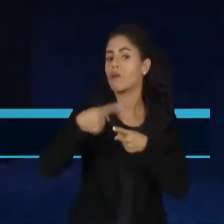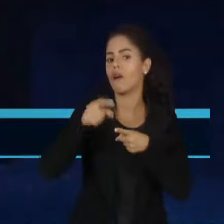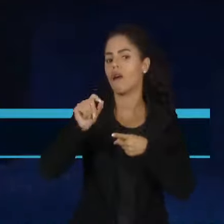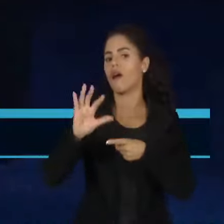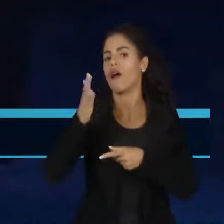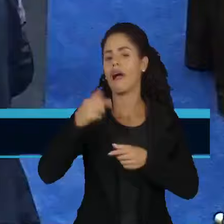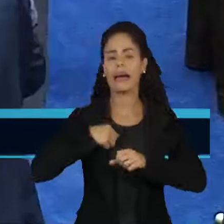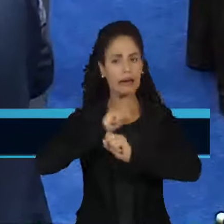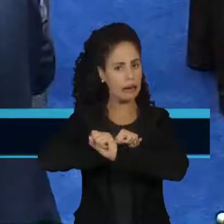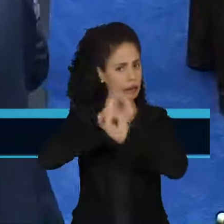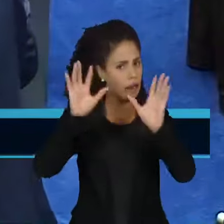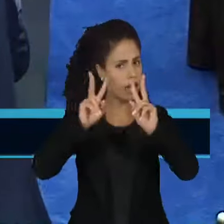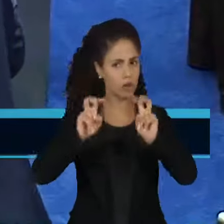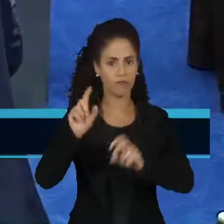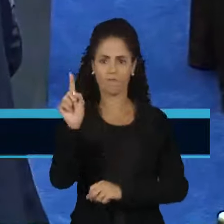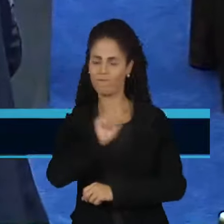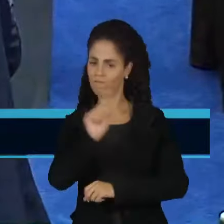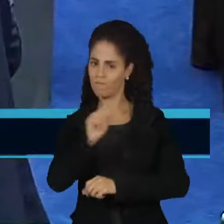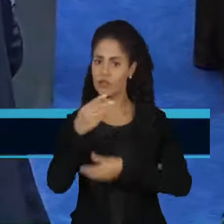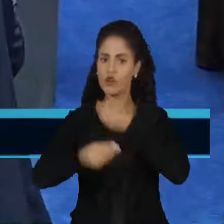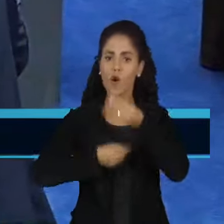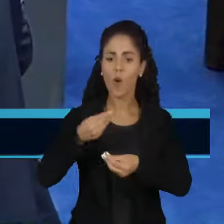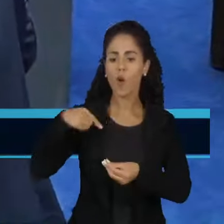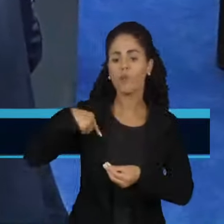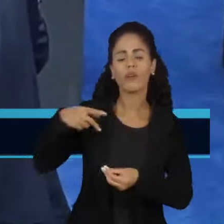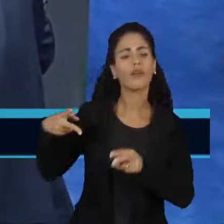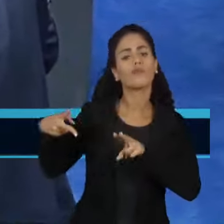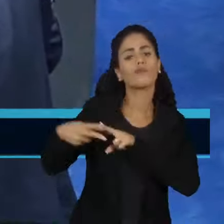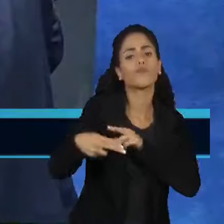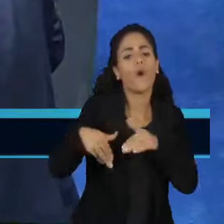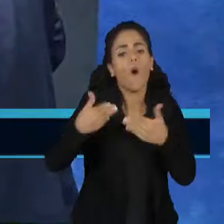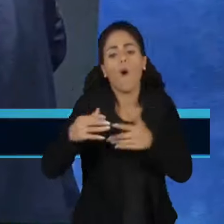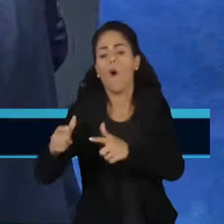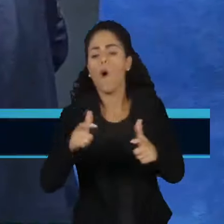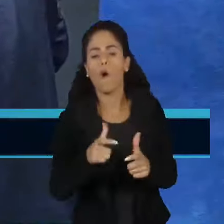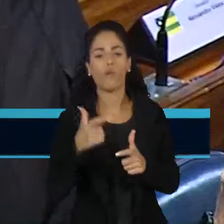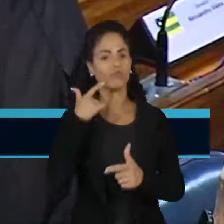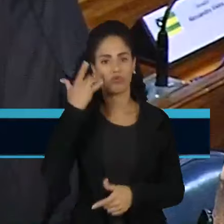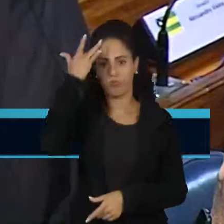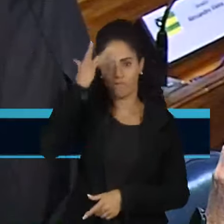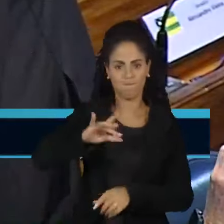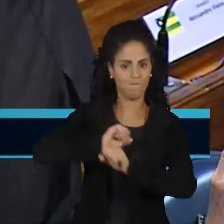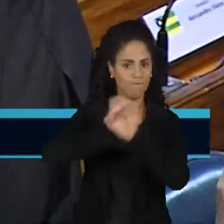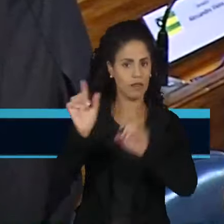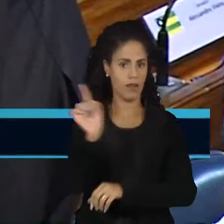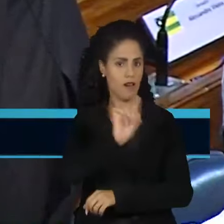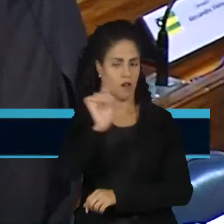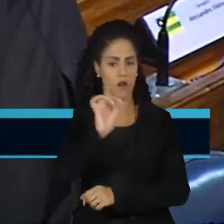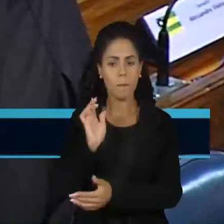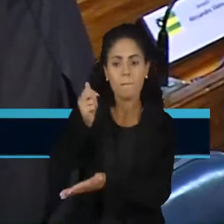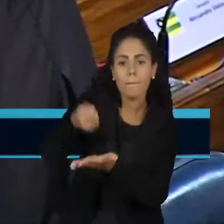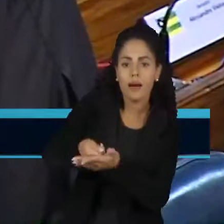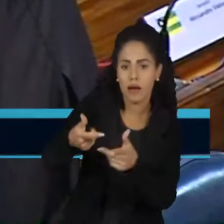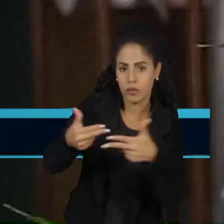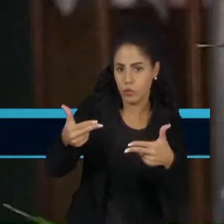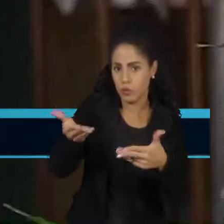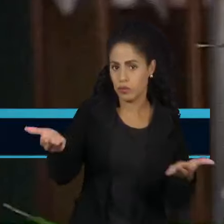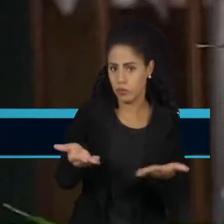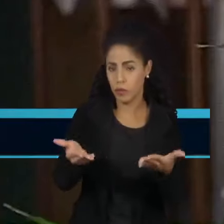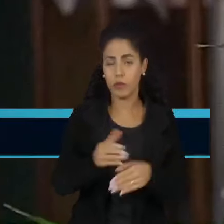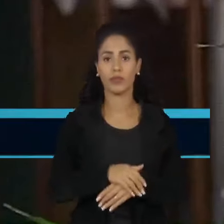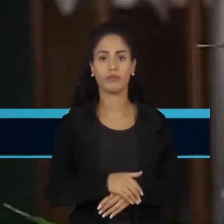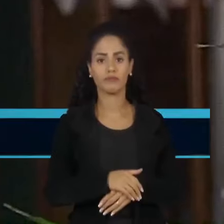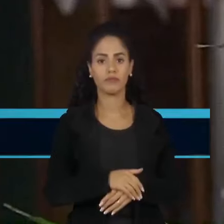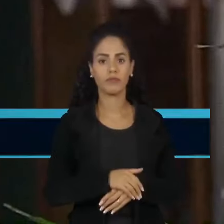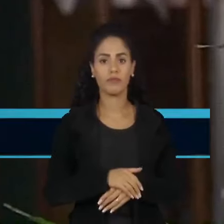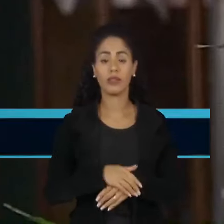não há clareza sobre de onde o governo vai cortar o valor que será usado para pagar a reoneração escalonada. A